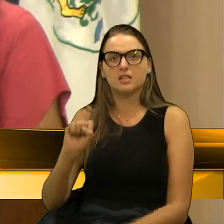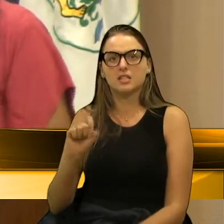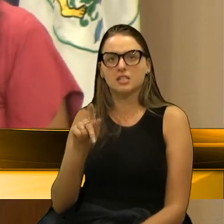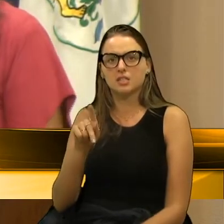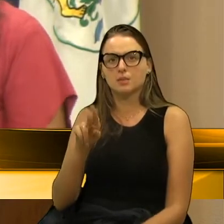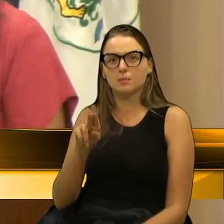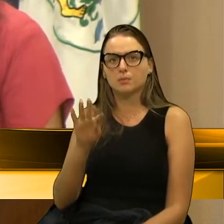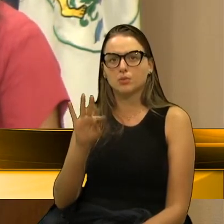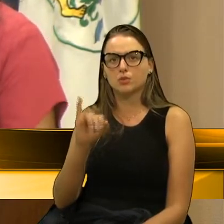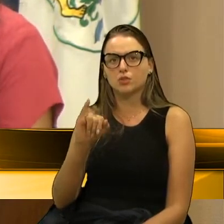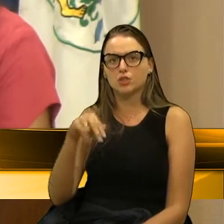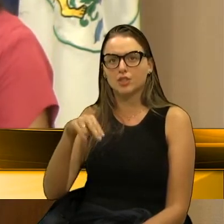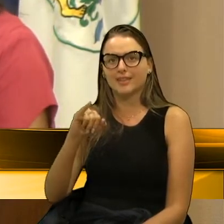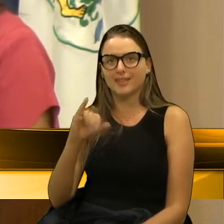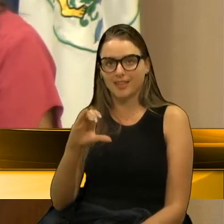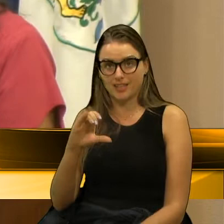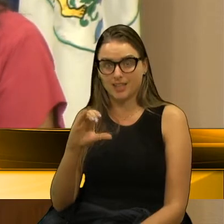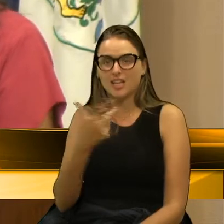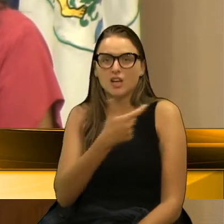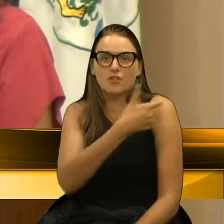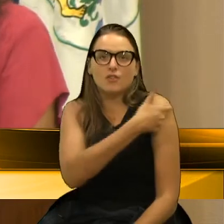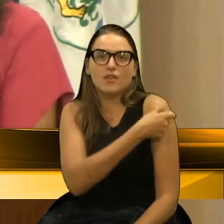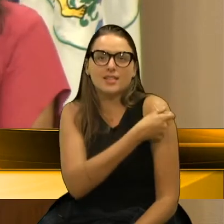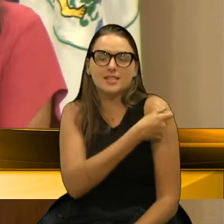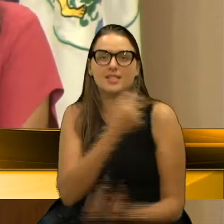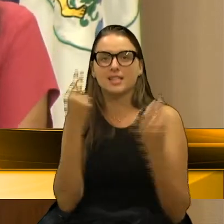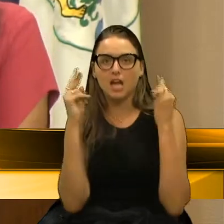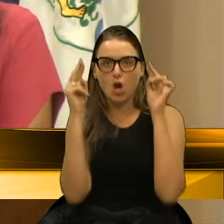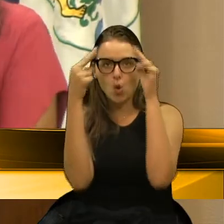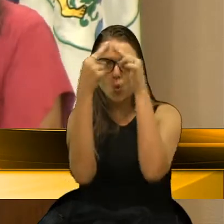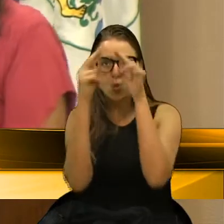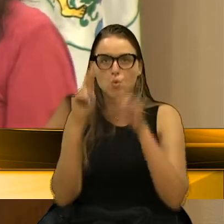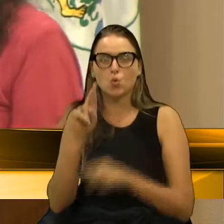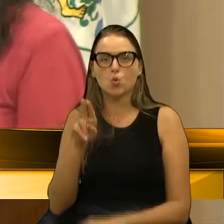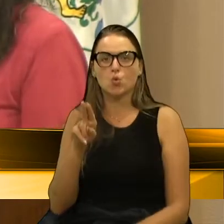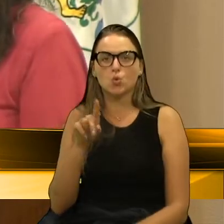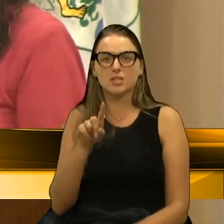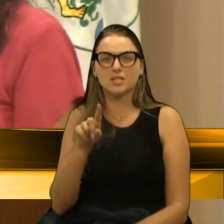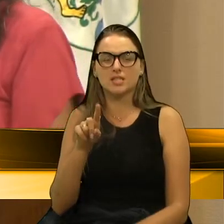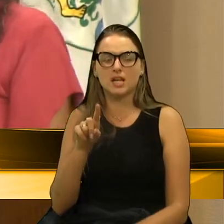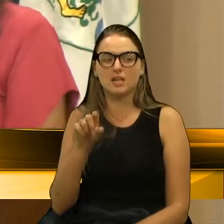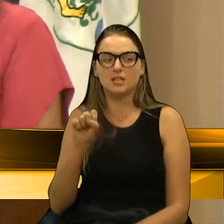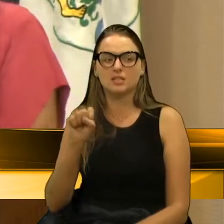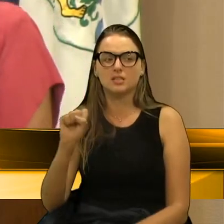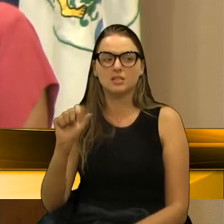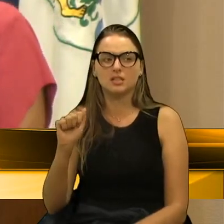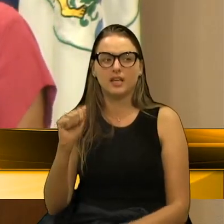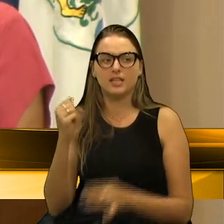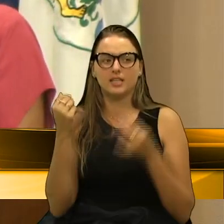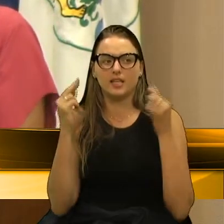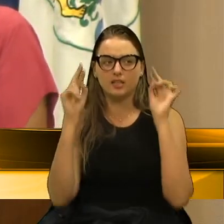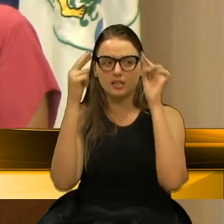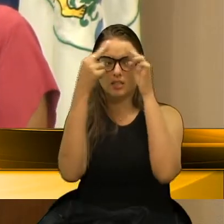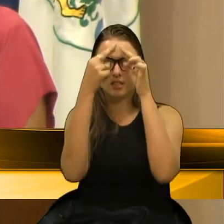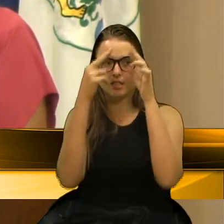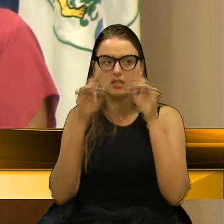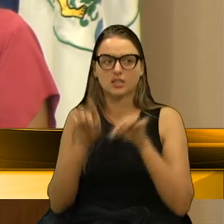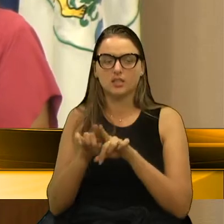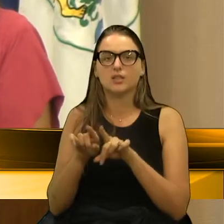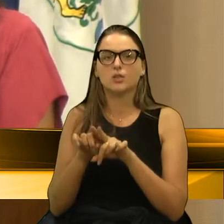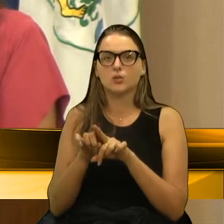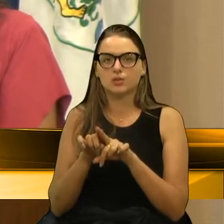que parece que vai ser produzida por uma empresa brasileira, né? Que a